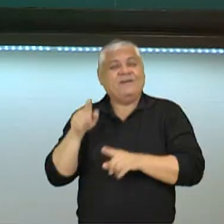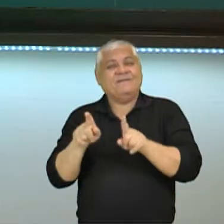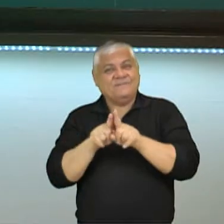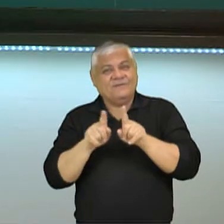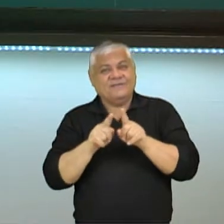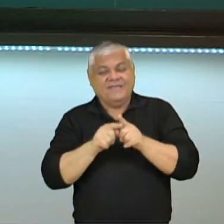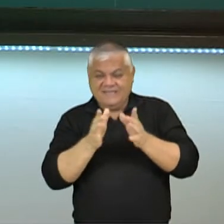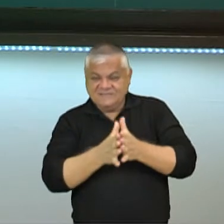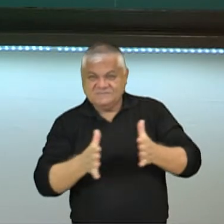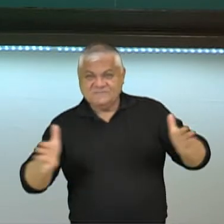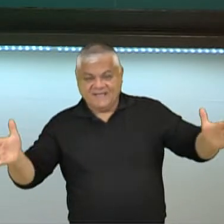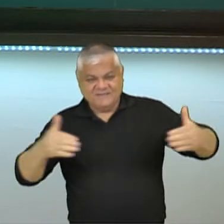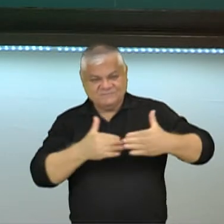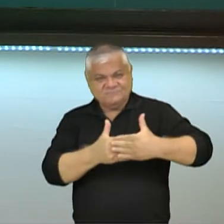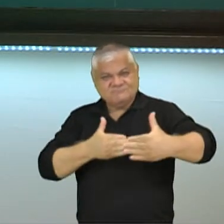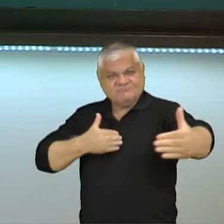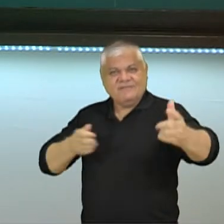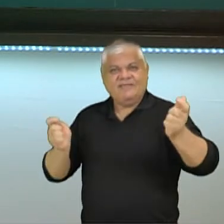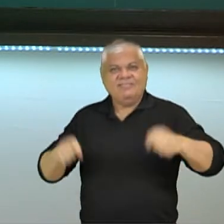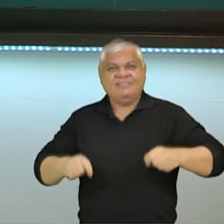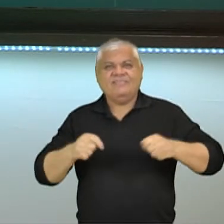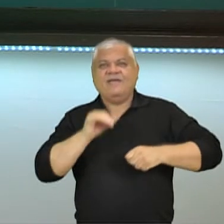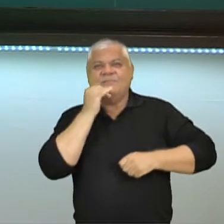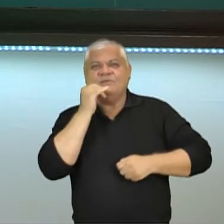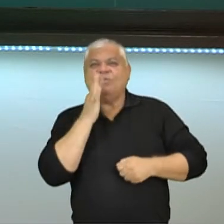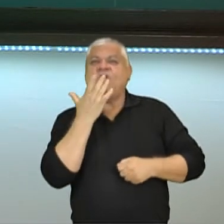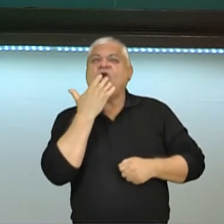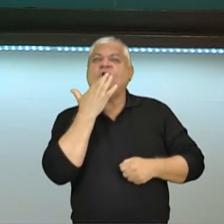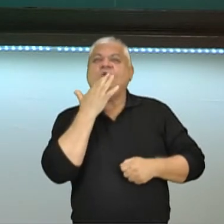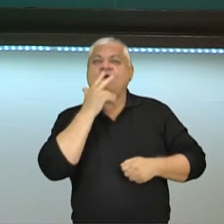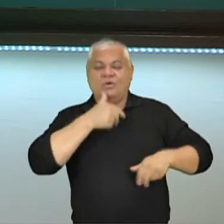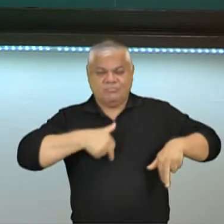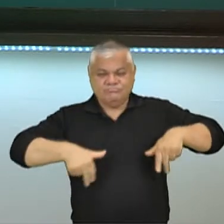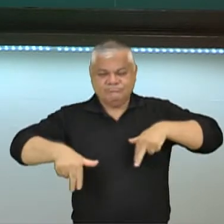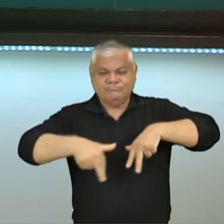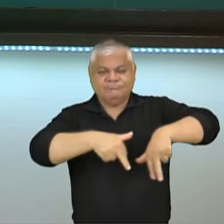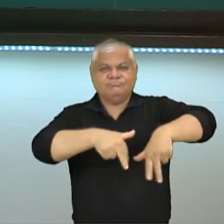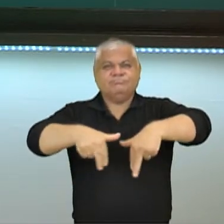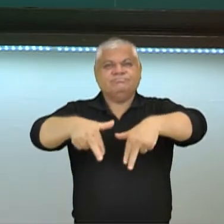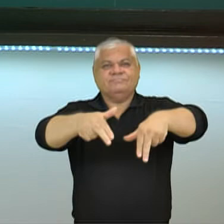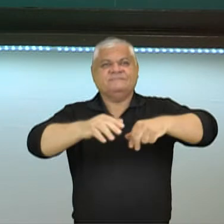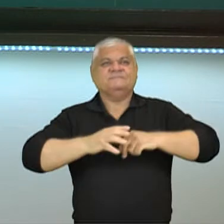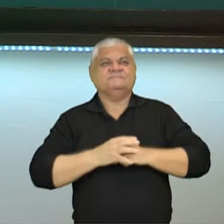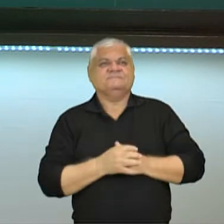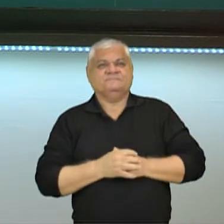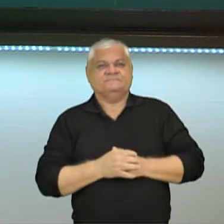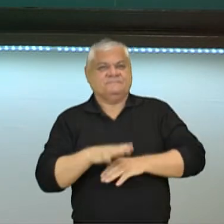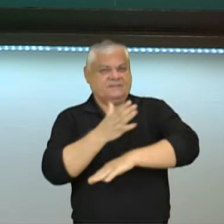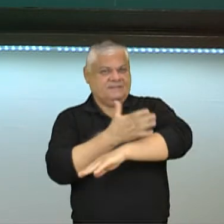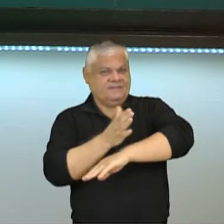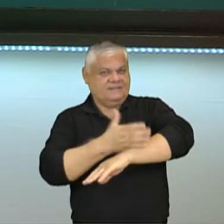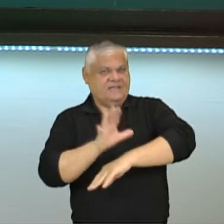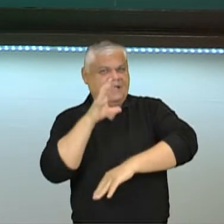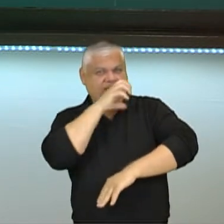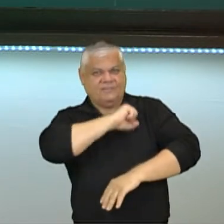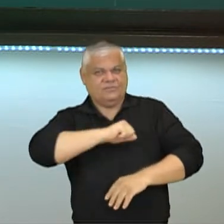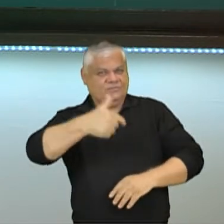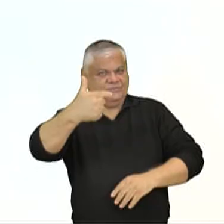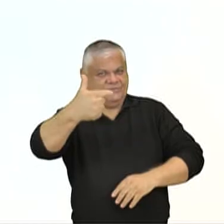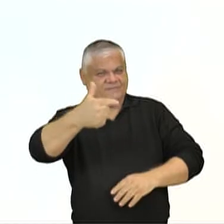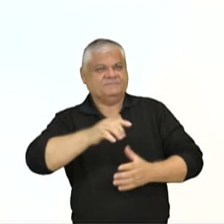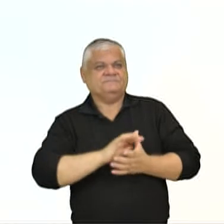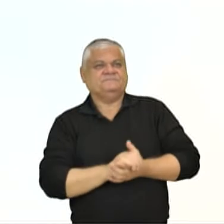grandes espaços amplos, para que tenha uma decoração no momento que a pessoa possa andar para aquele espaço. Vamos fazer um exercício bem rapidinho, gente?